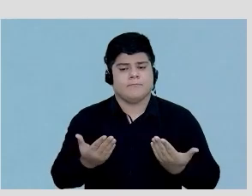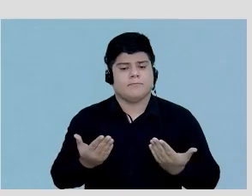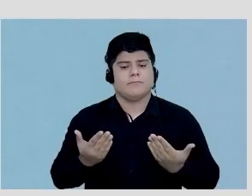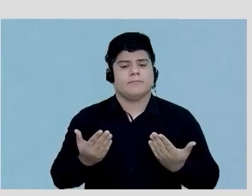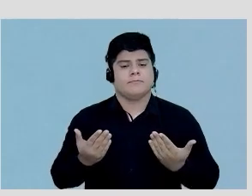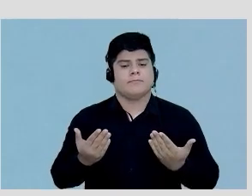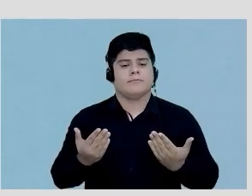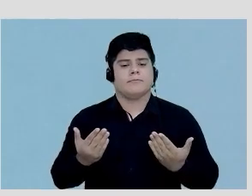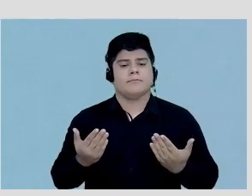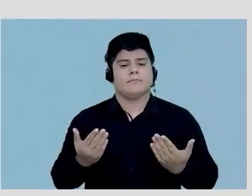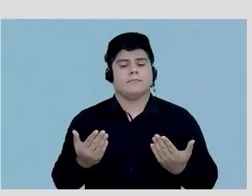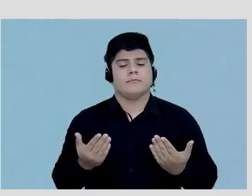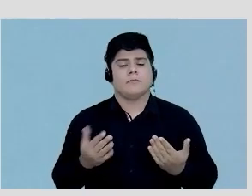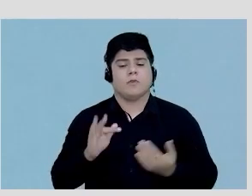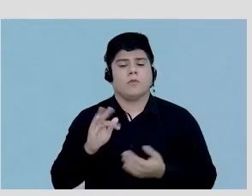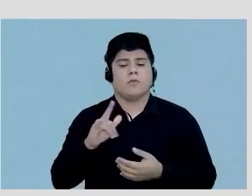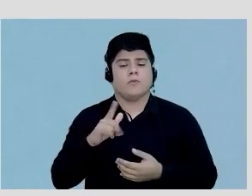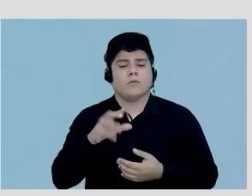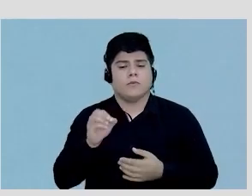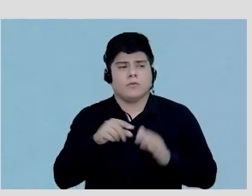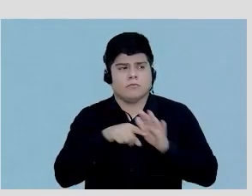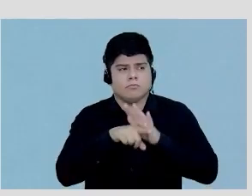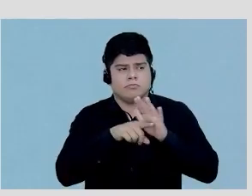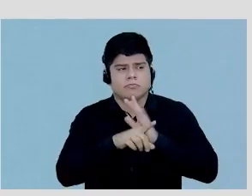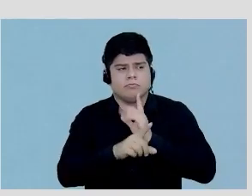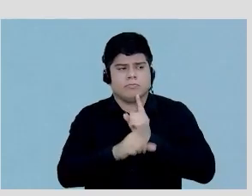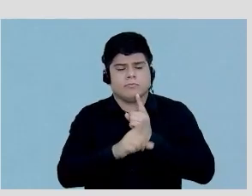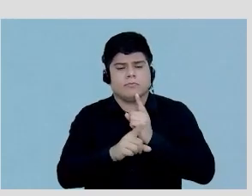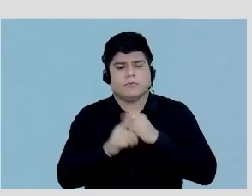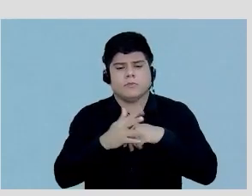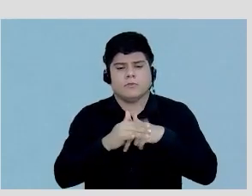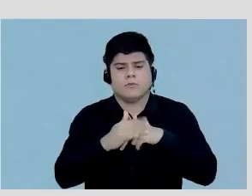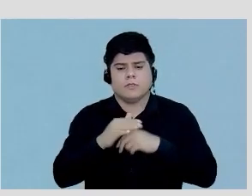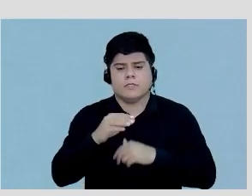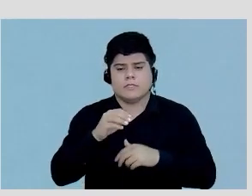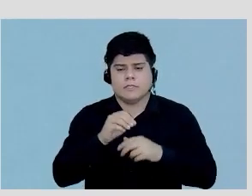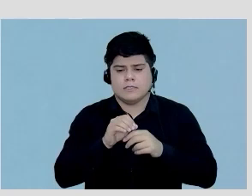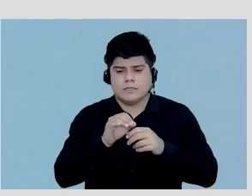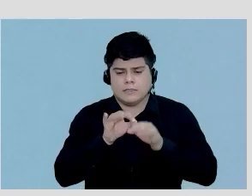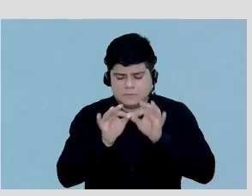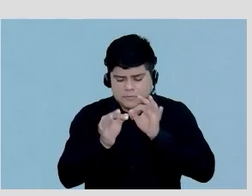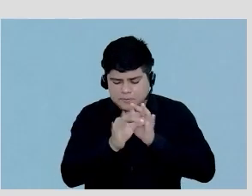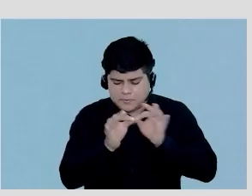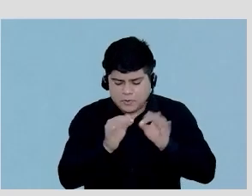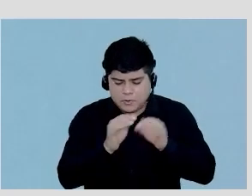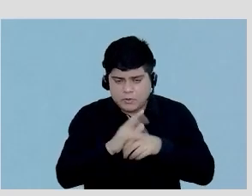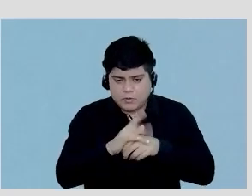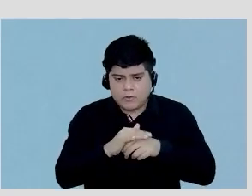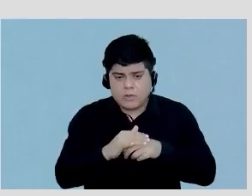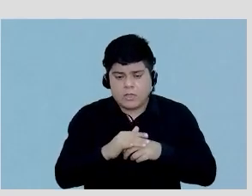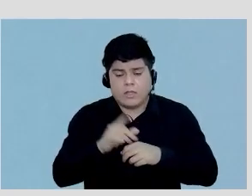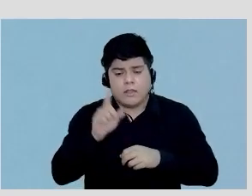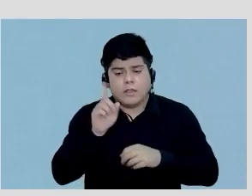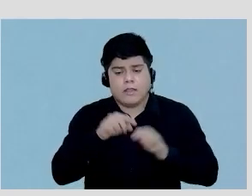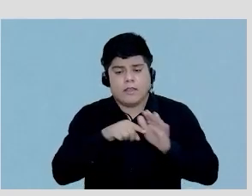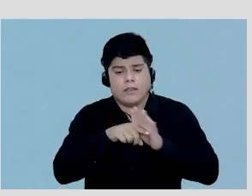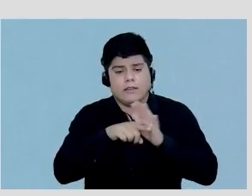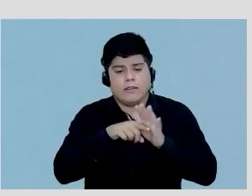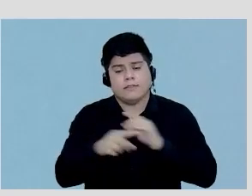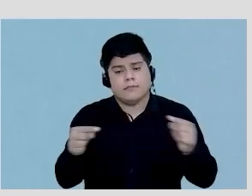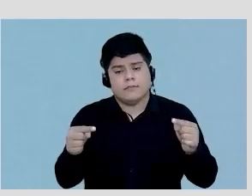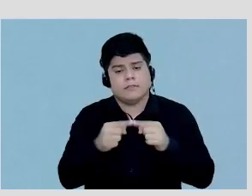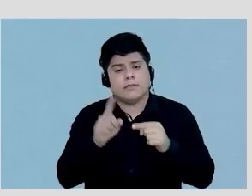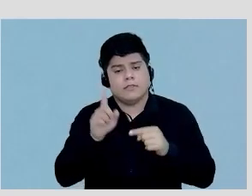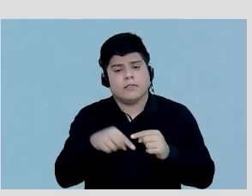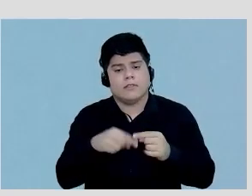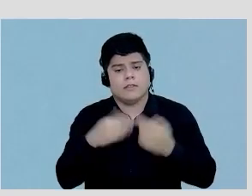no fluxo diagnóstico da doença microvascular, a análise da reserva de fluxo, então, ela entra como uma